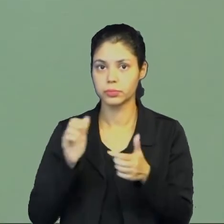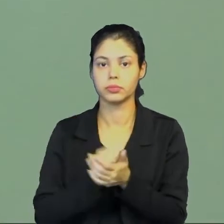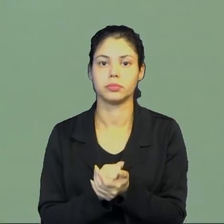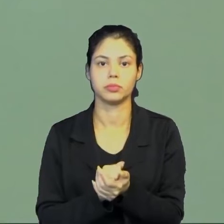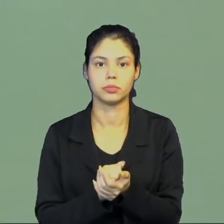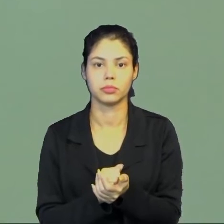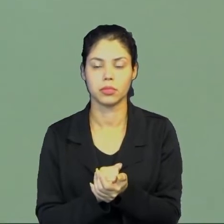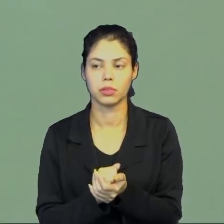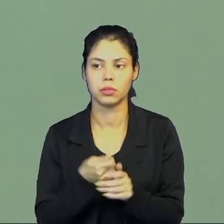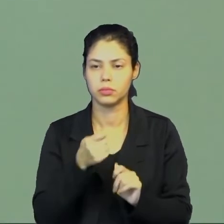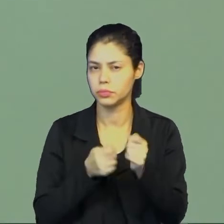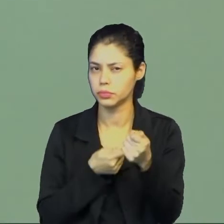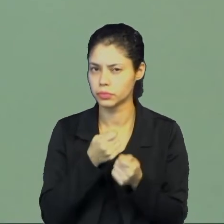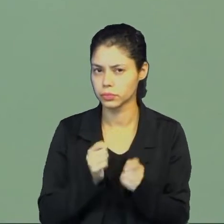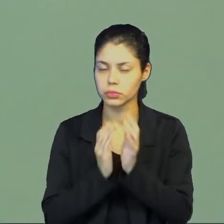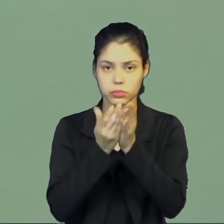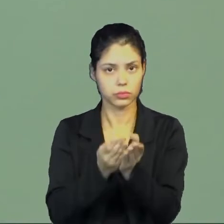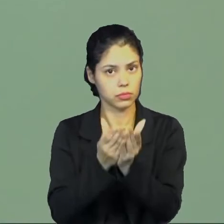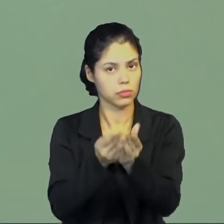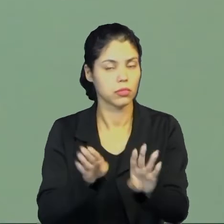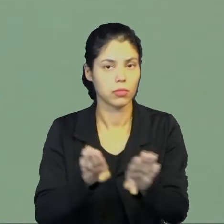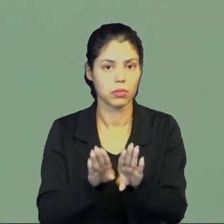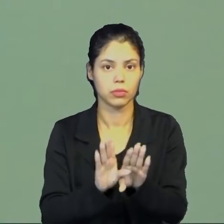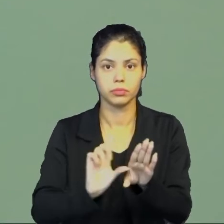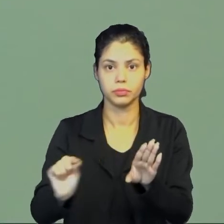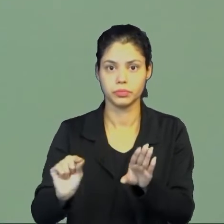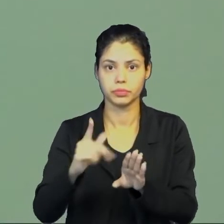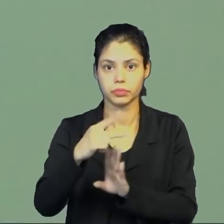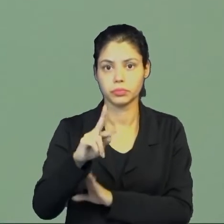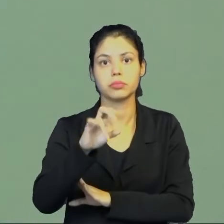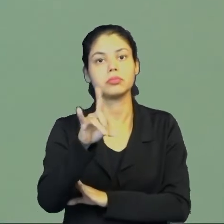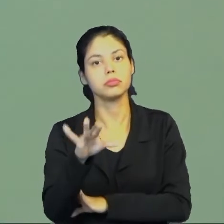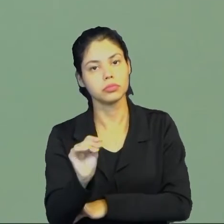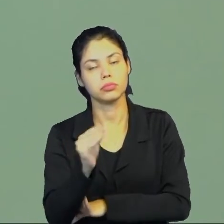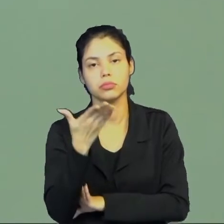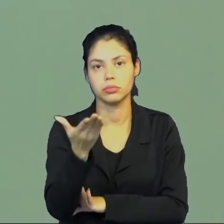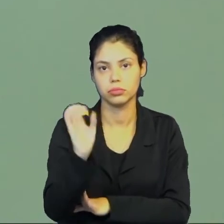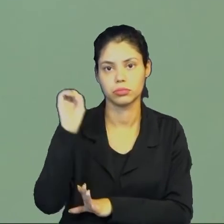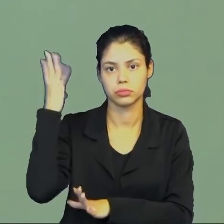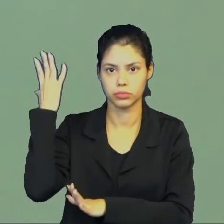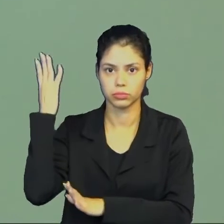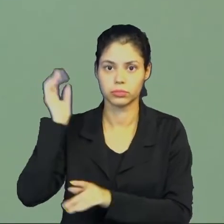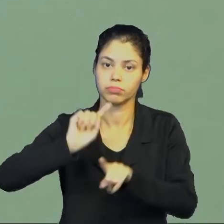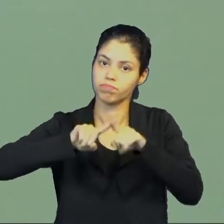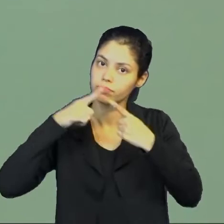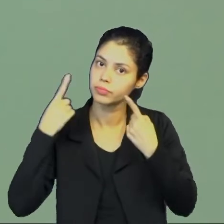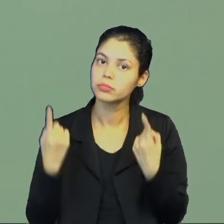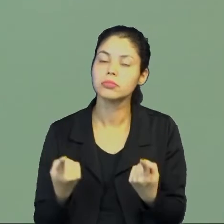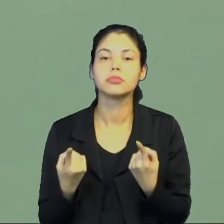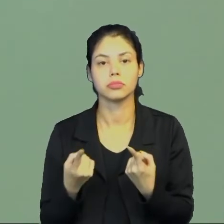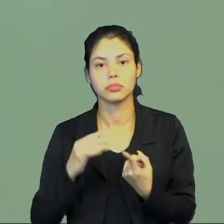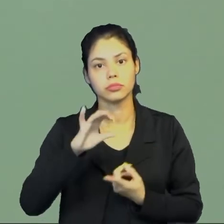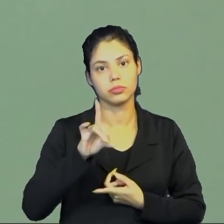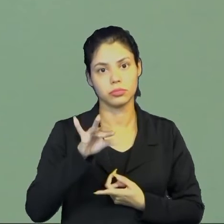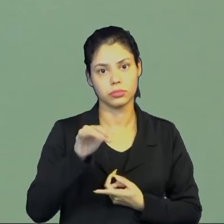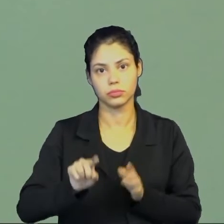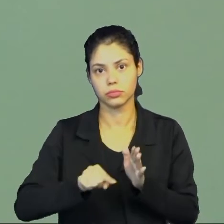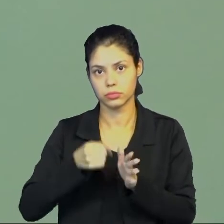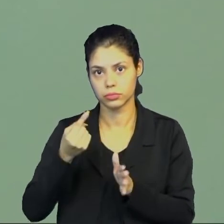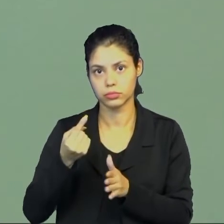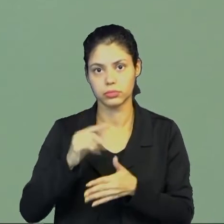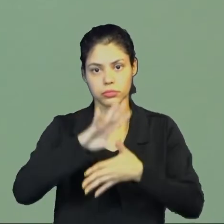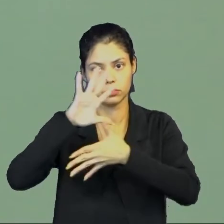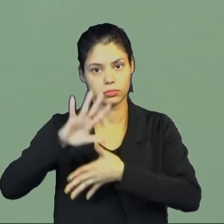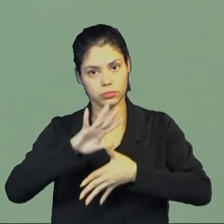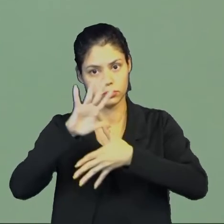grandes artimanhas aí na arte da navegação e sai pioneira nessa questão. Embora, né, Colombo tenha chegado primeiro